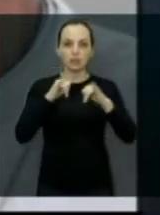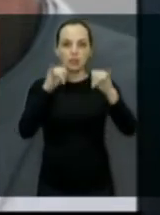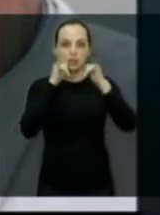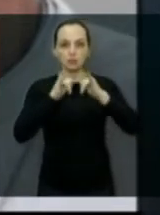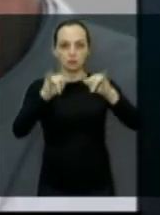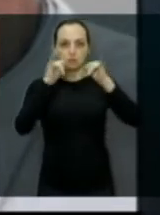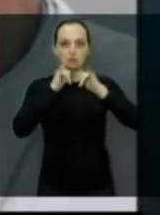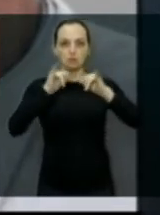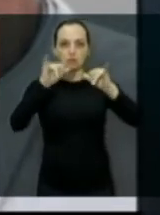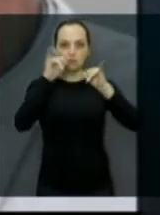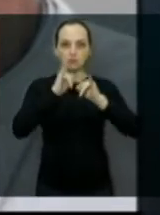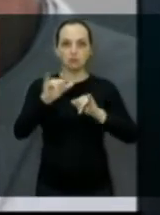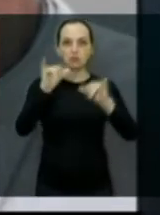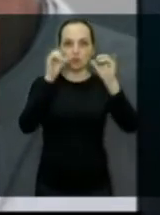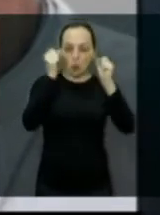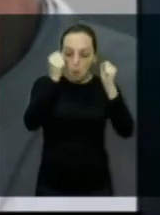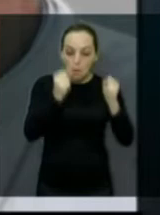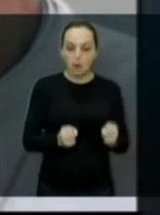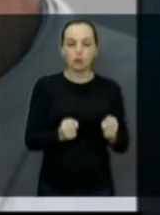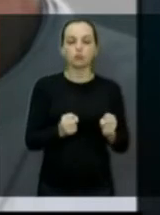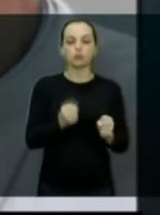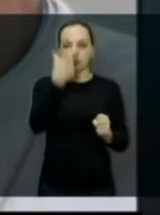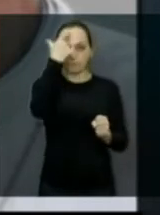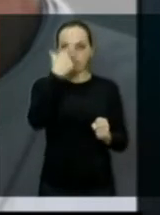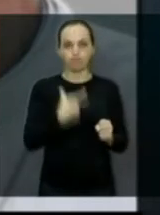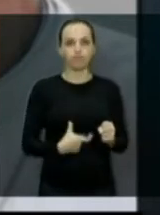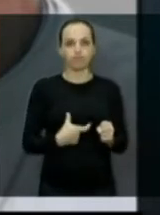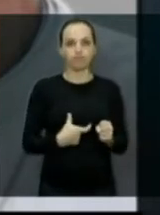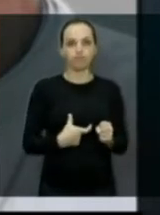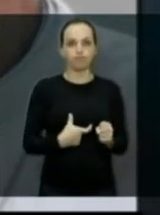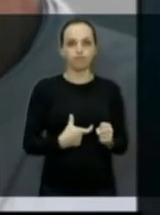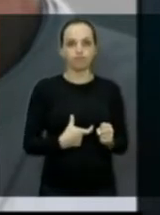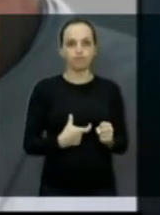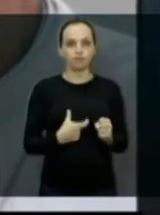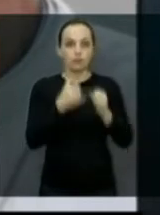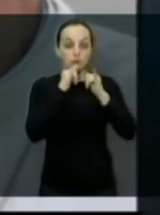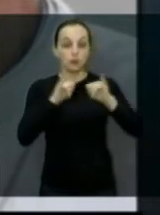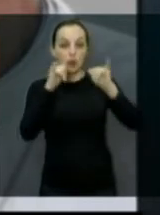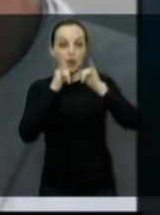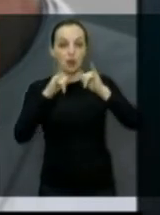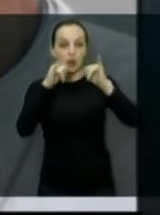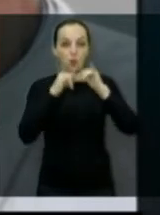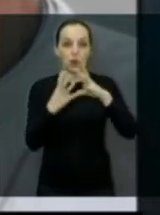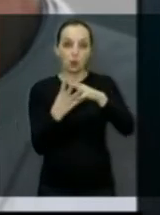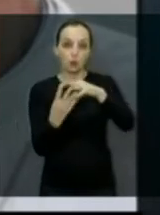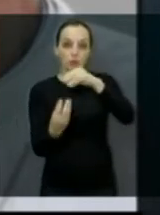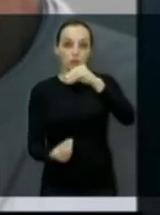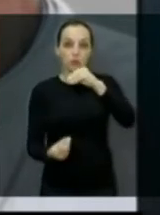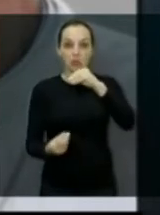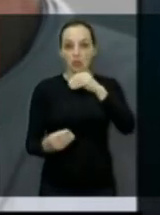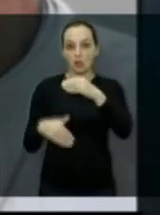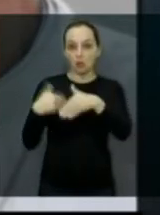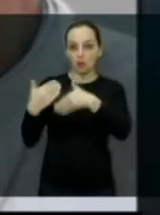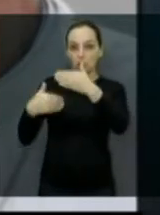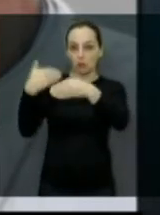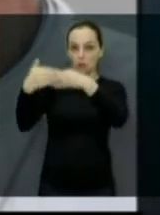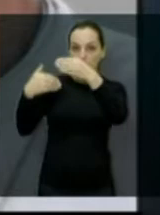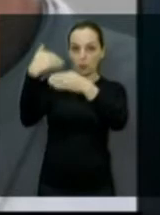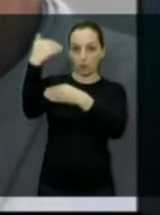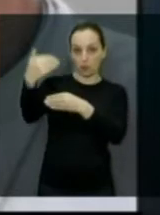com o poder humano, não pode ser anunciado com o espírito de escalada, de subir.